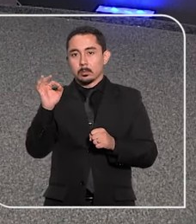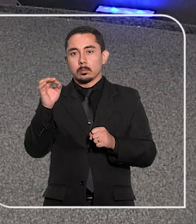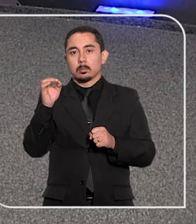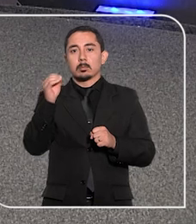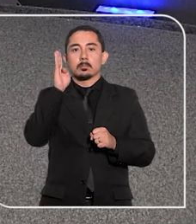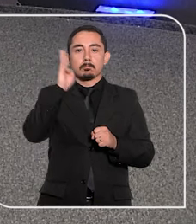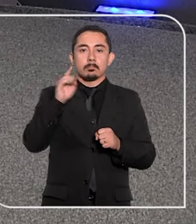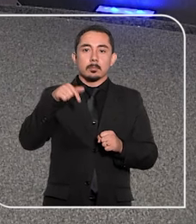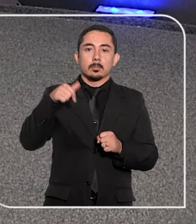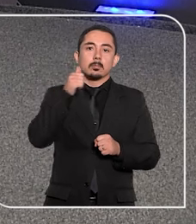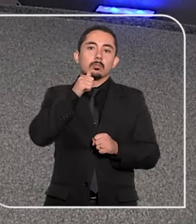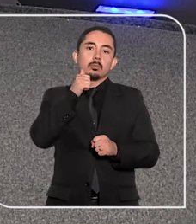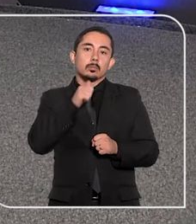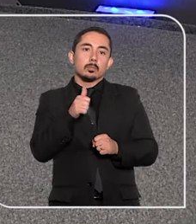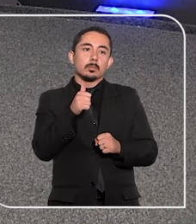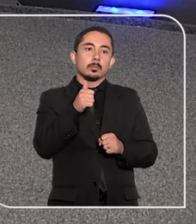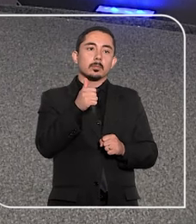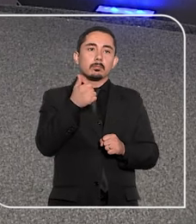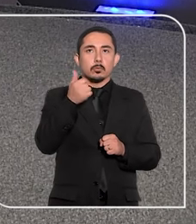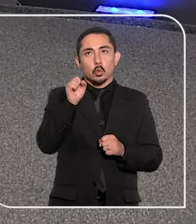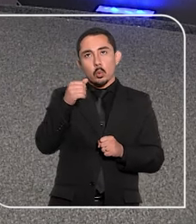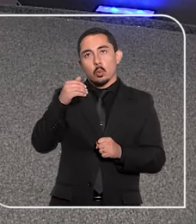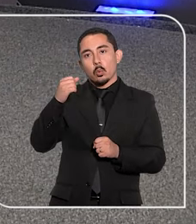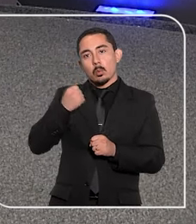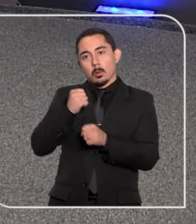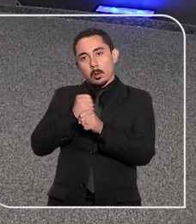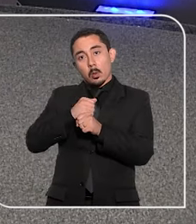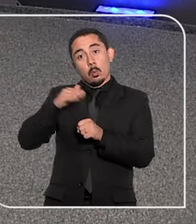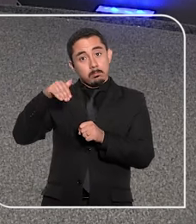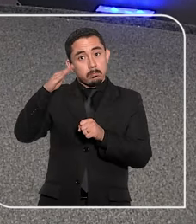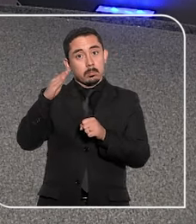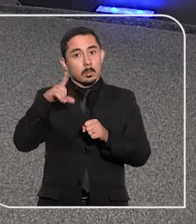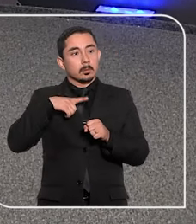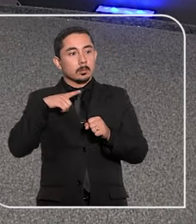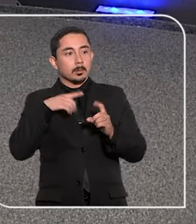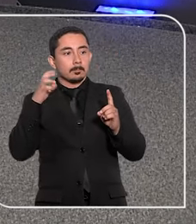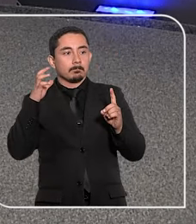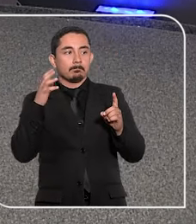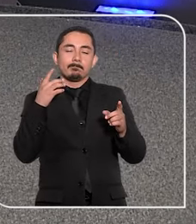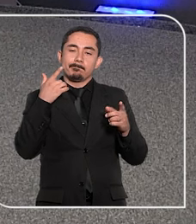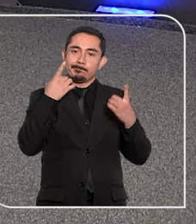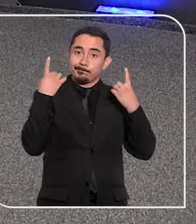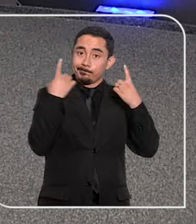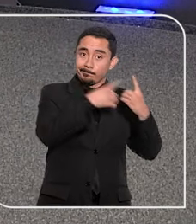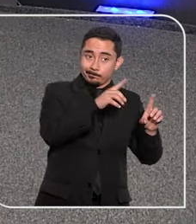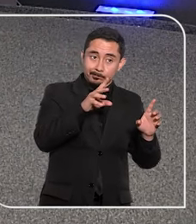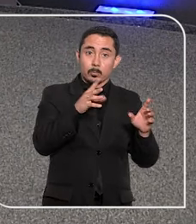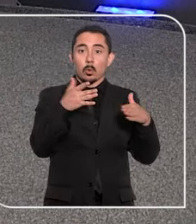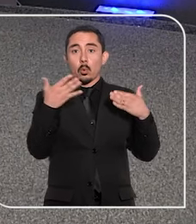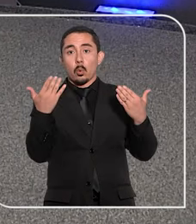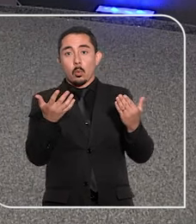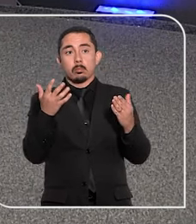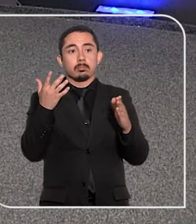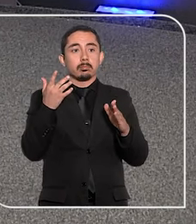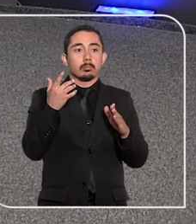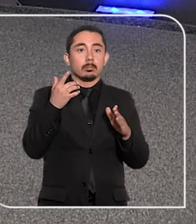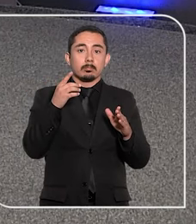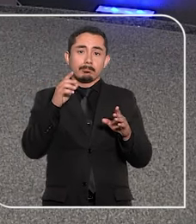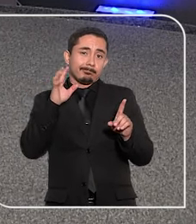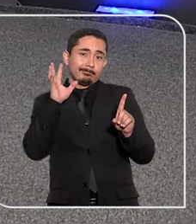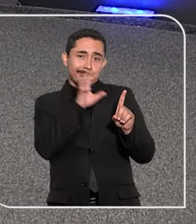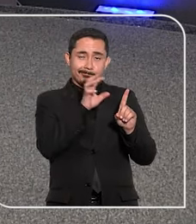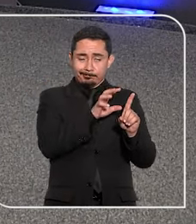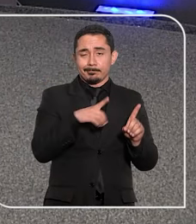anos ou mais sofreram algum tipo de violência física ou agressão, segundo dados do Fórum Brasileiro de Segurança